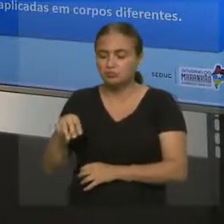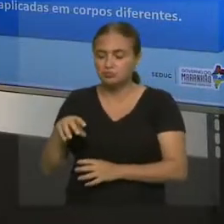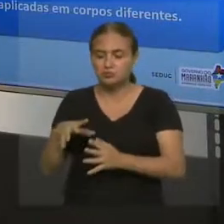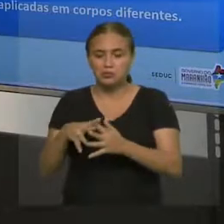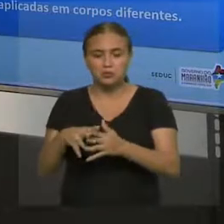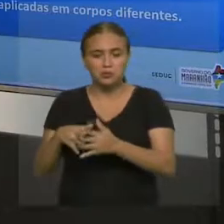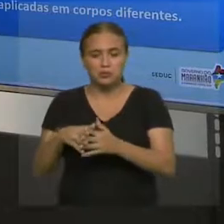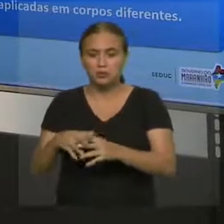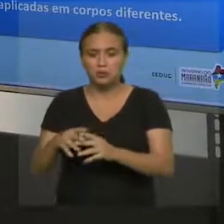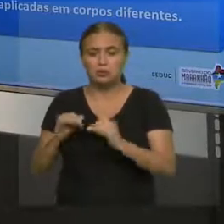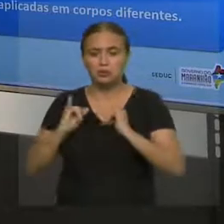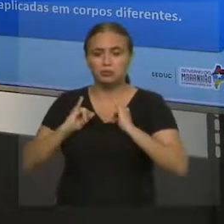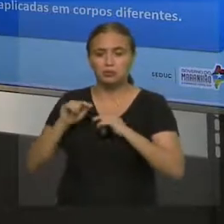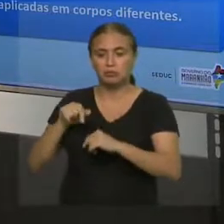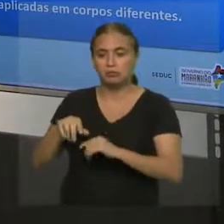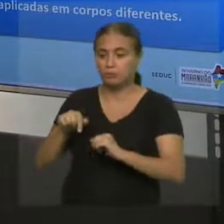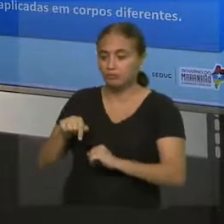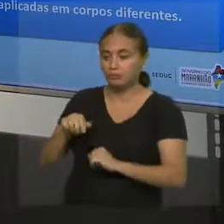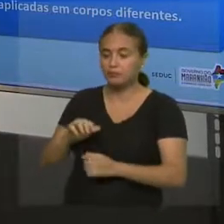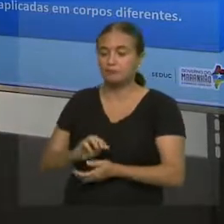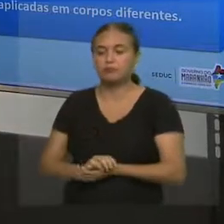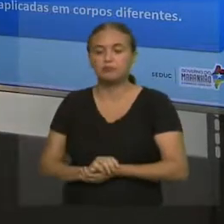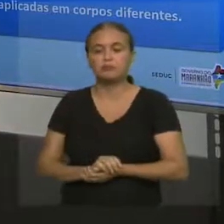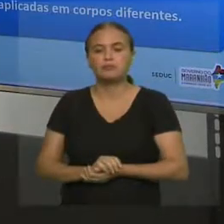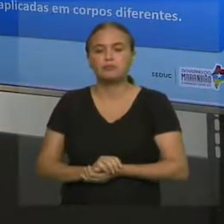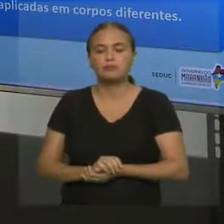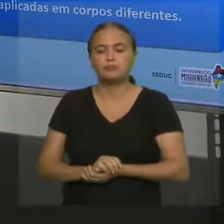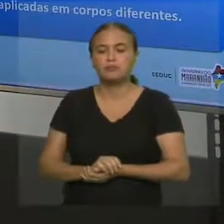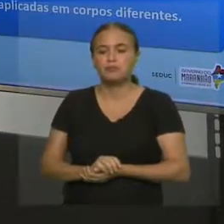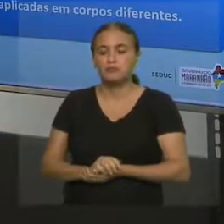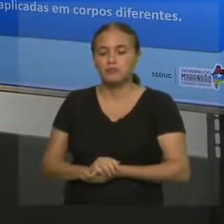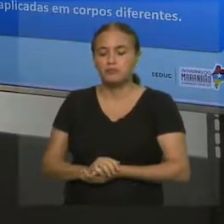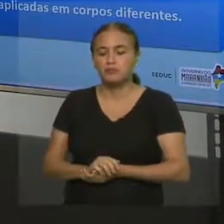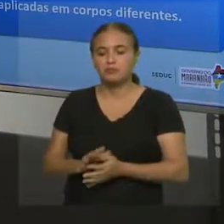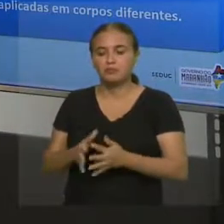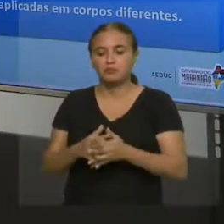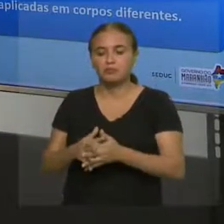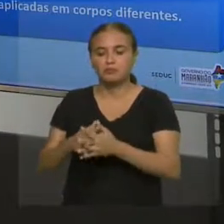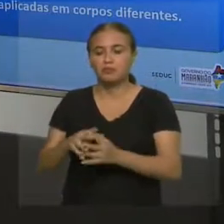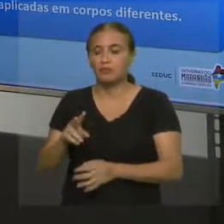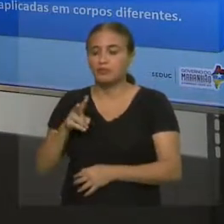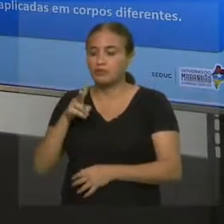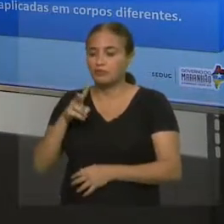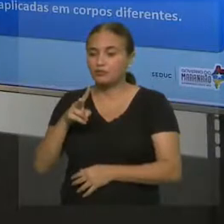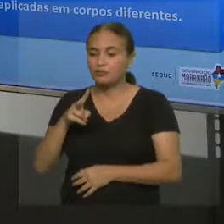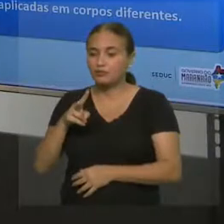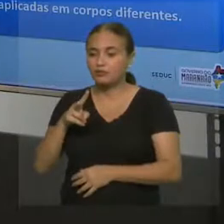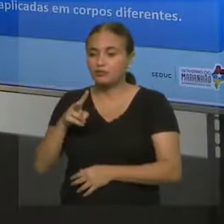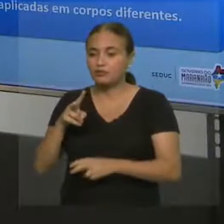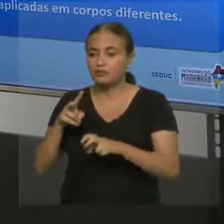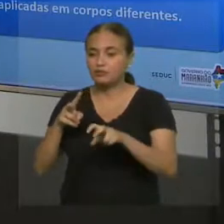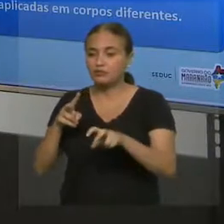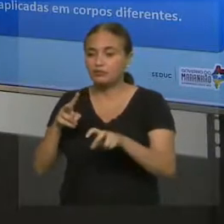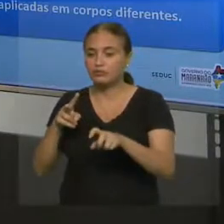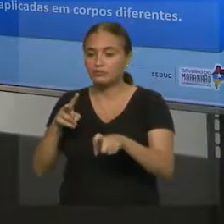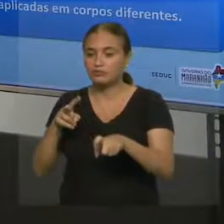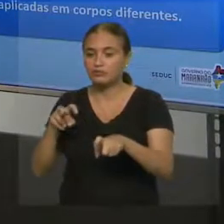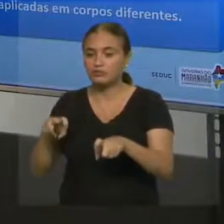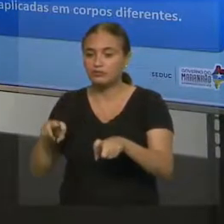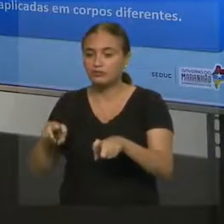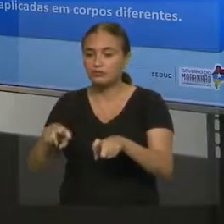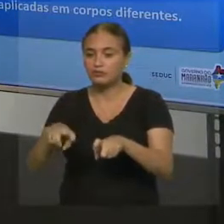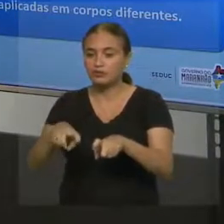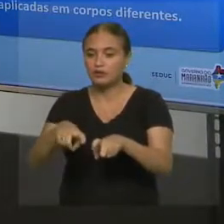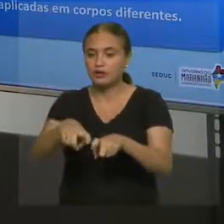mesmo lugar. O vai acontecer? A força que o caminhão aplicou na bicicleta é maior